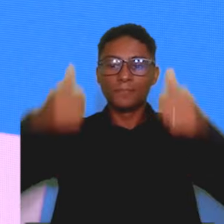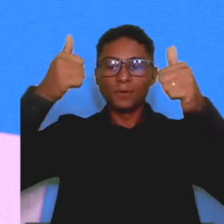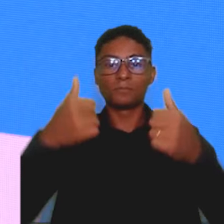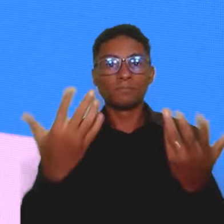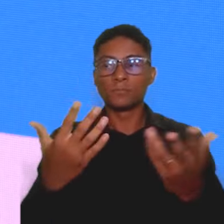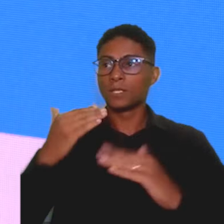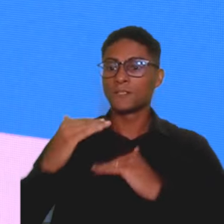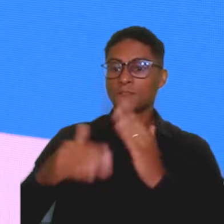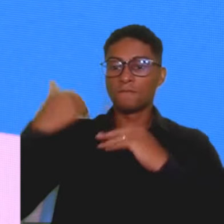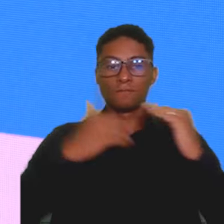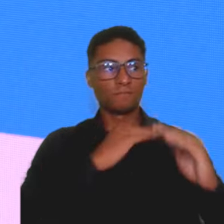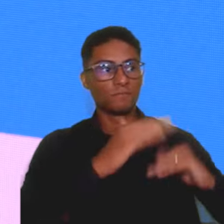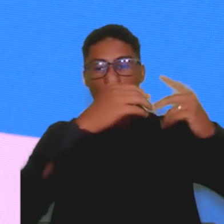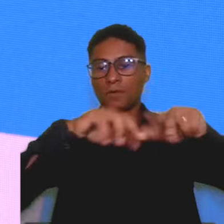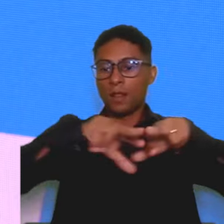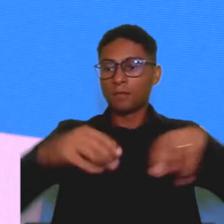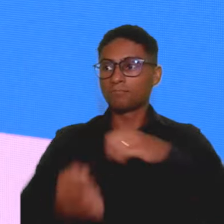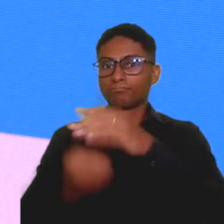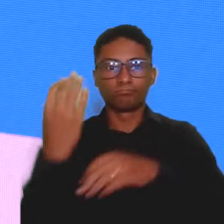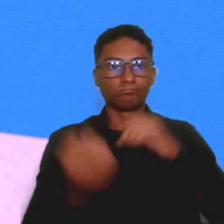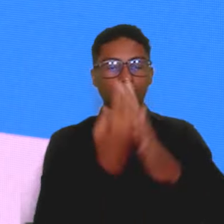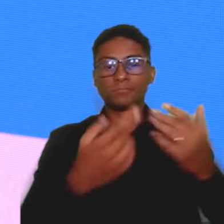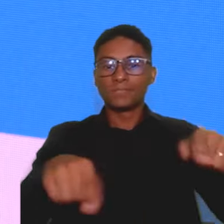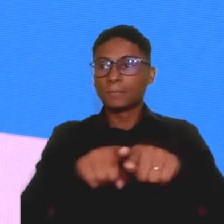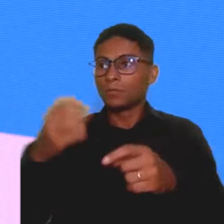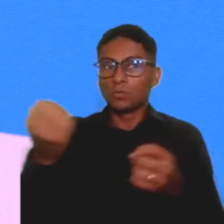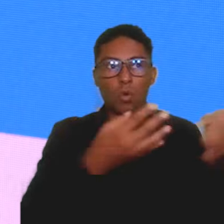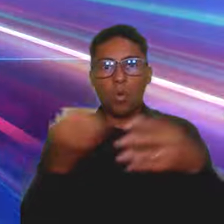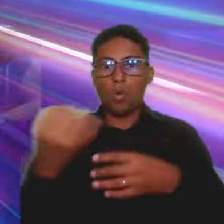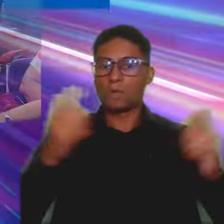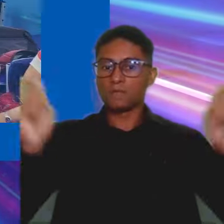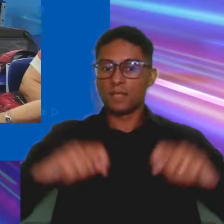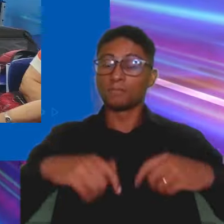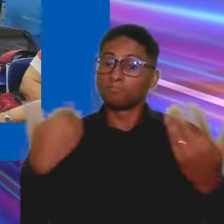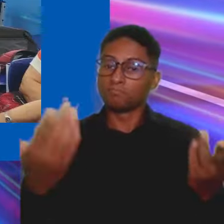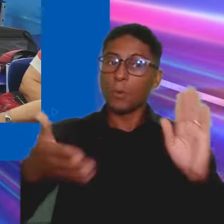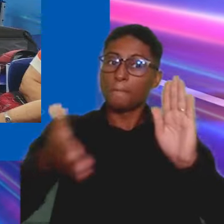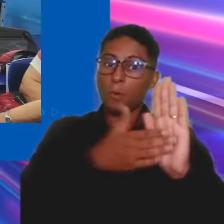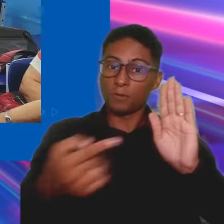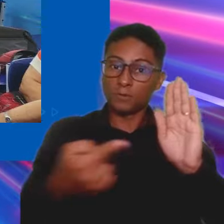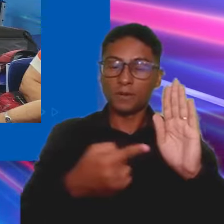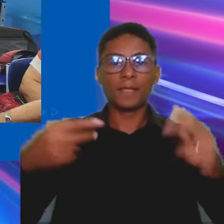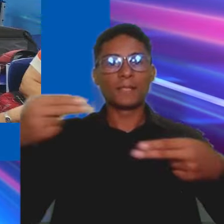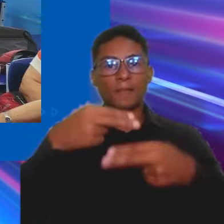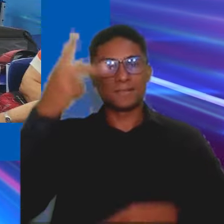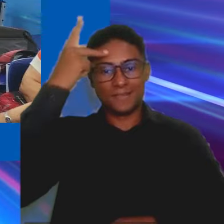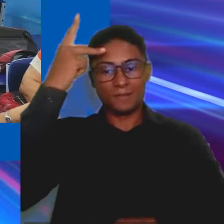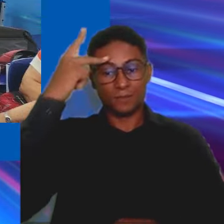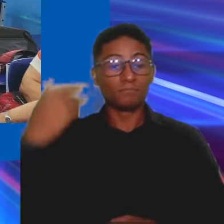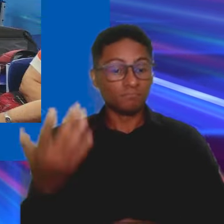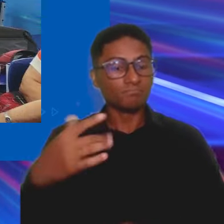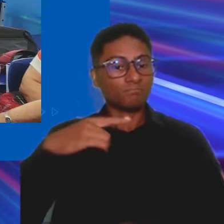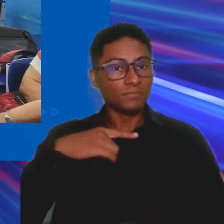desenvolvimento de novas ferramentas e construindo a cultura da inovação. É com esse propósito em mente que o Sebrae São Paulo leva